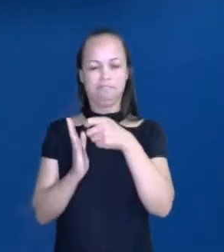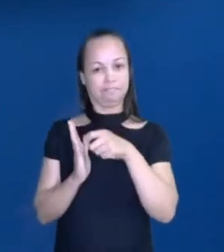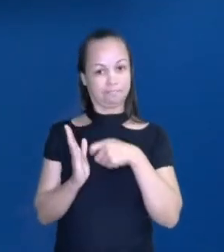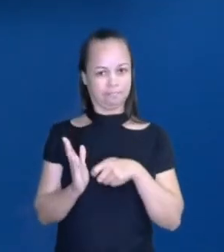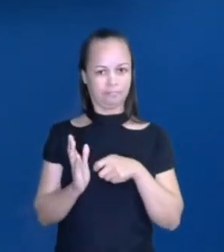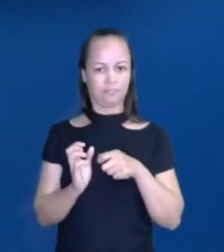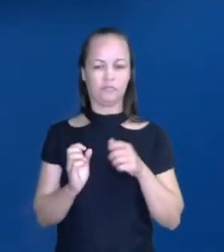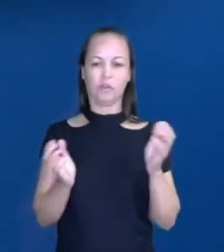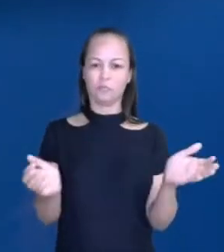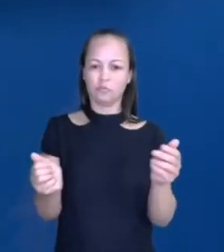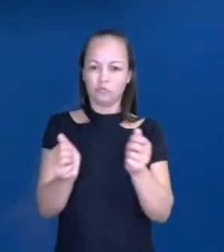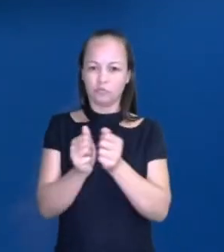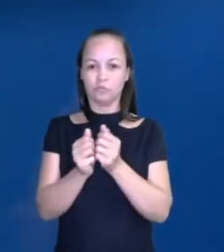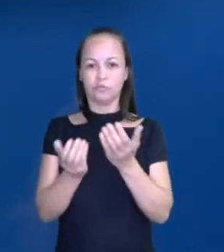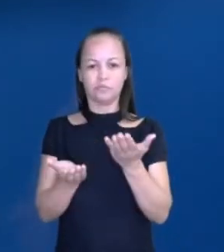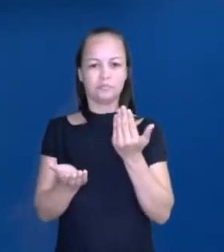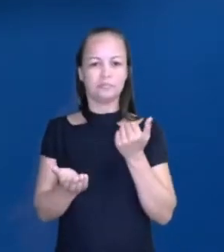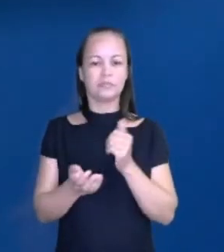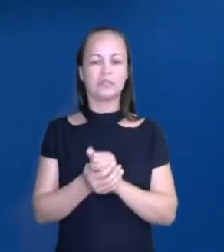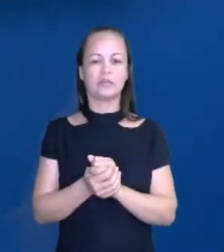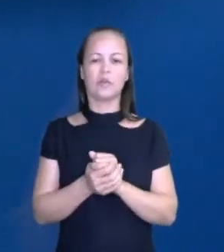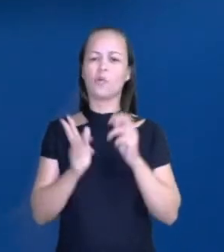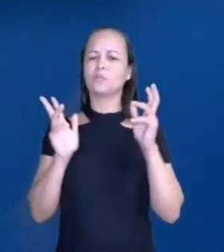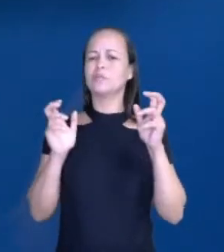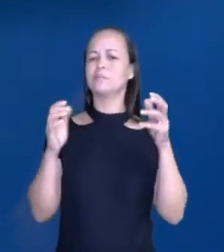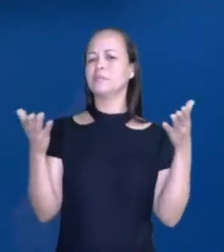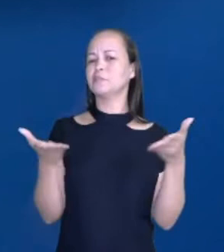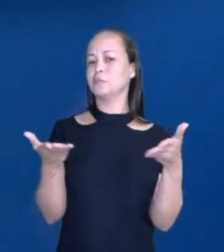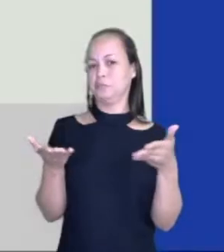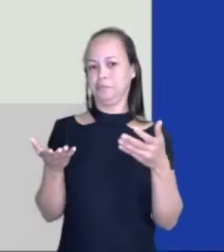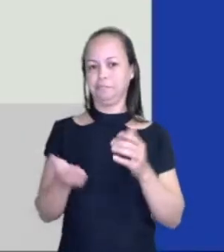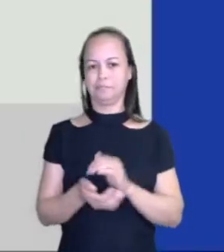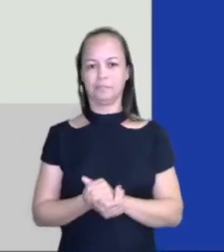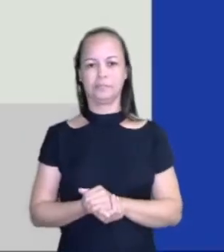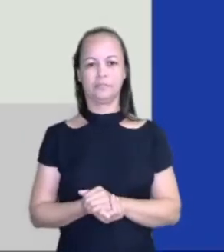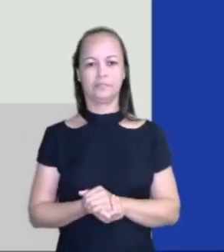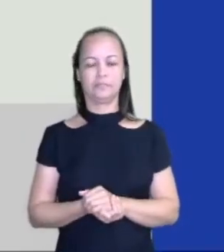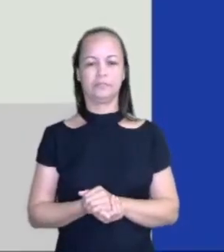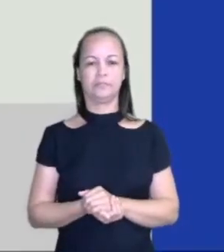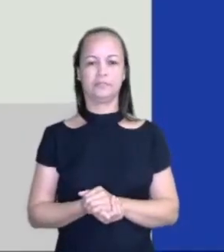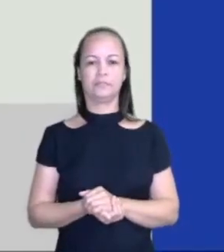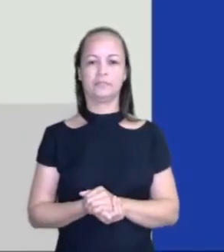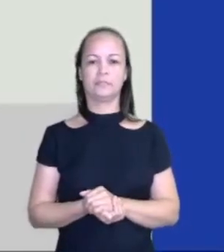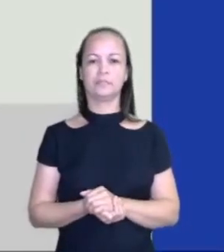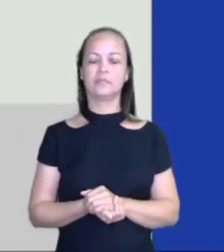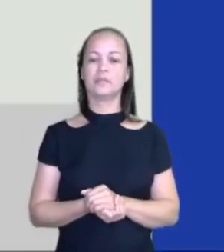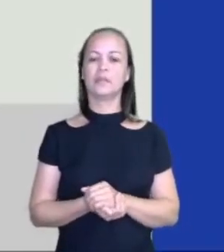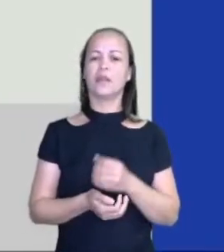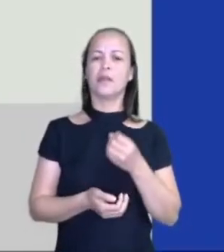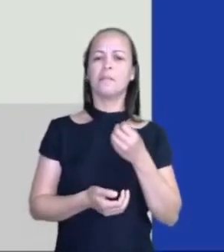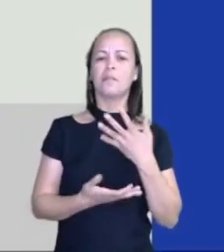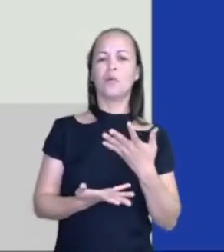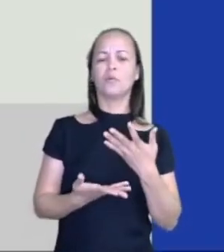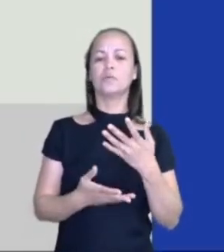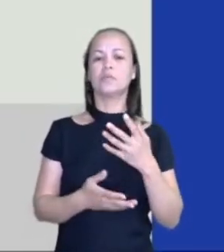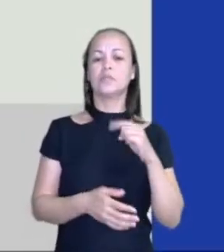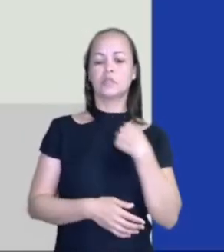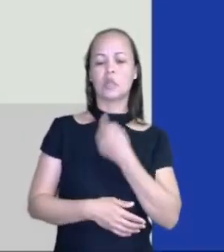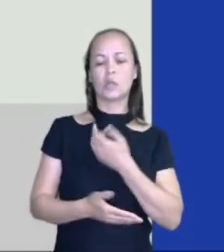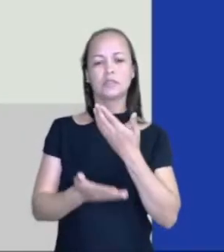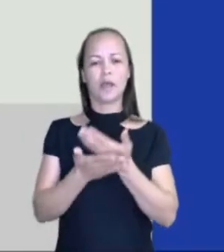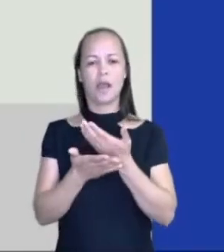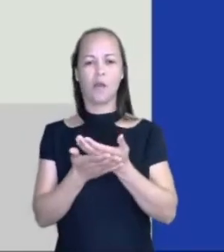Vamos juntos? Vamos saber qual o tema de hoje? Bom, nossa aula é a aula 6